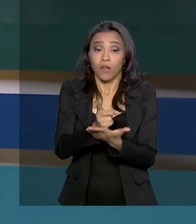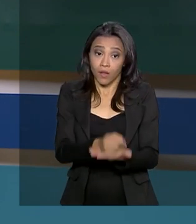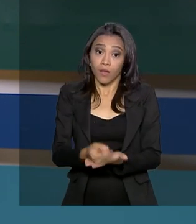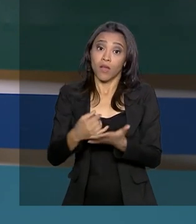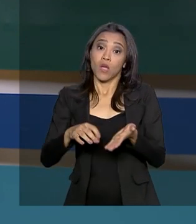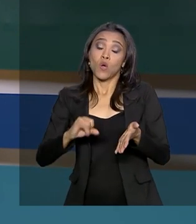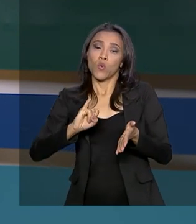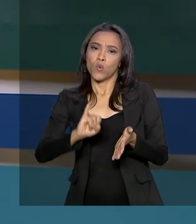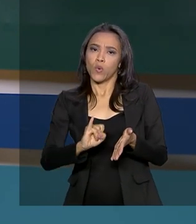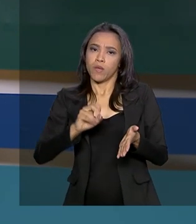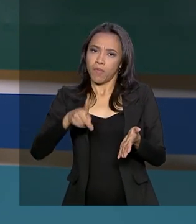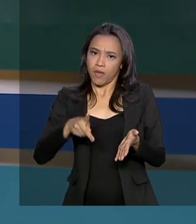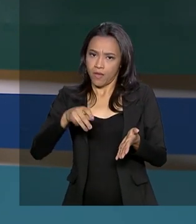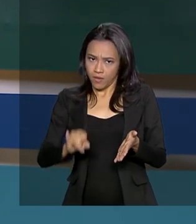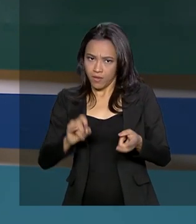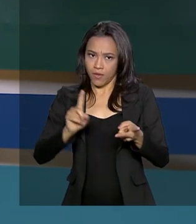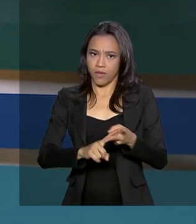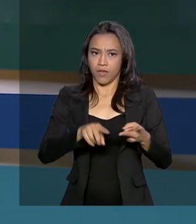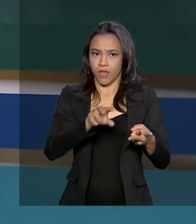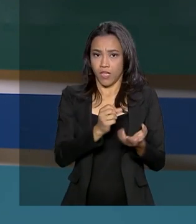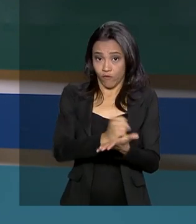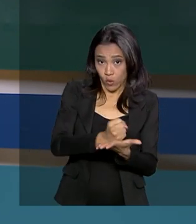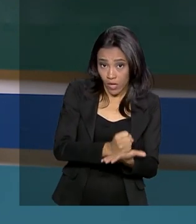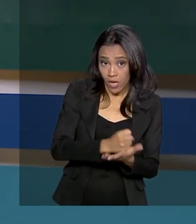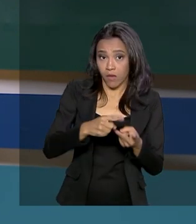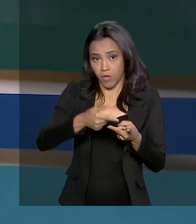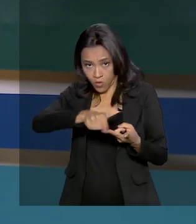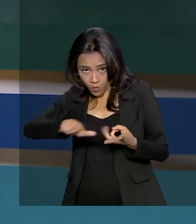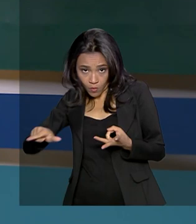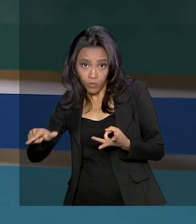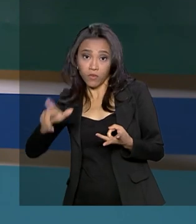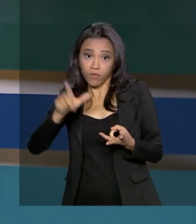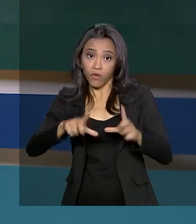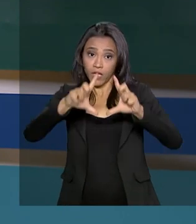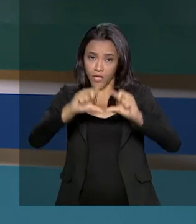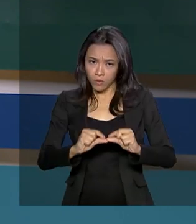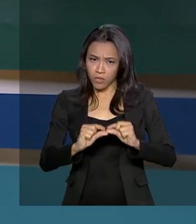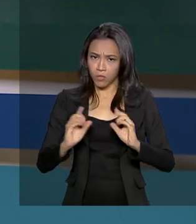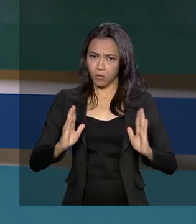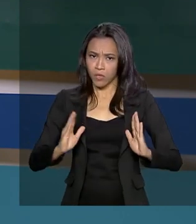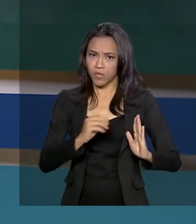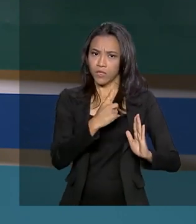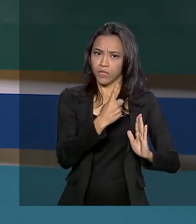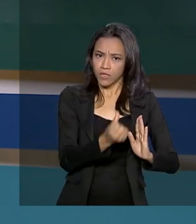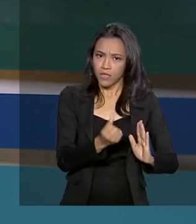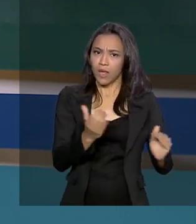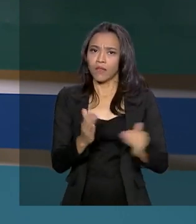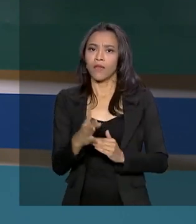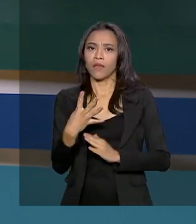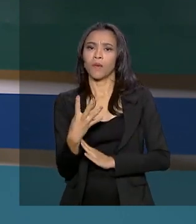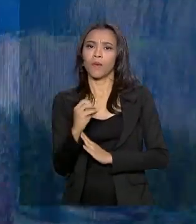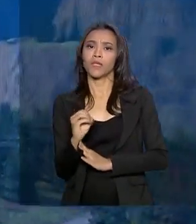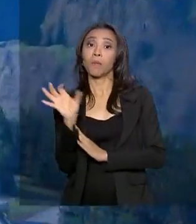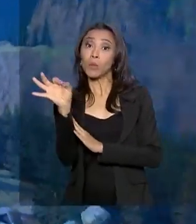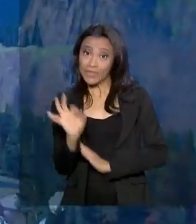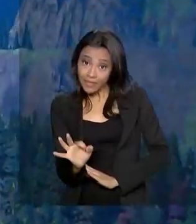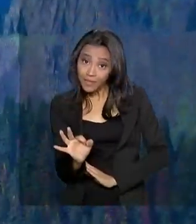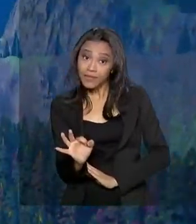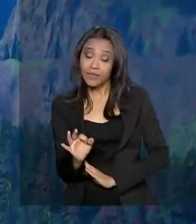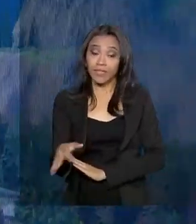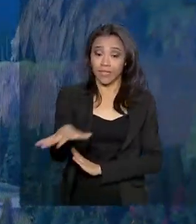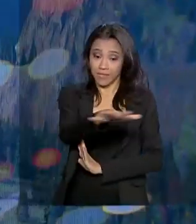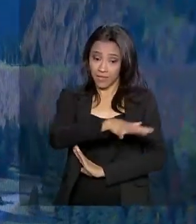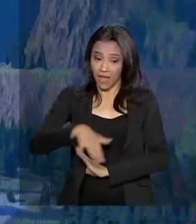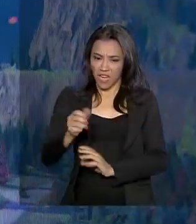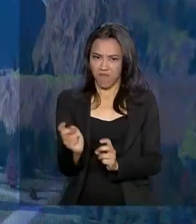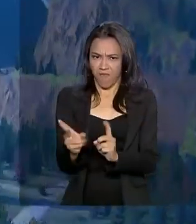IPI sobre videogames, consoles e acessórios foram reduzidas para a faixa entre 16% e 40%. O mercado de games